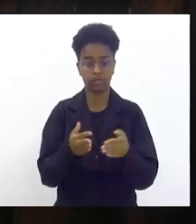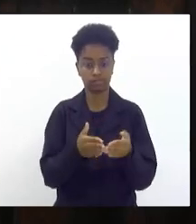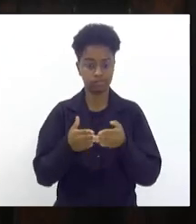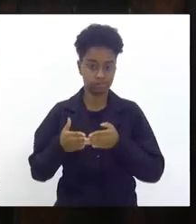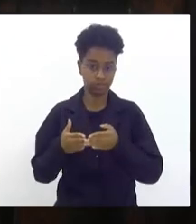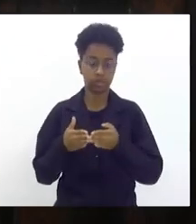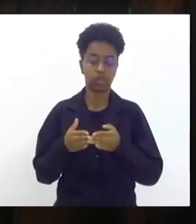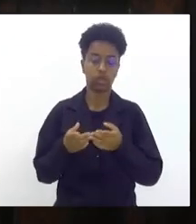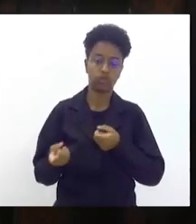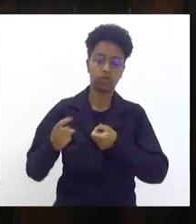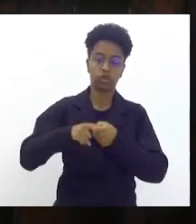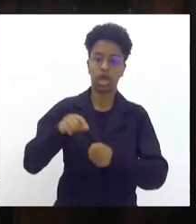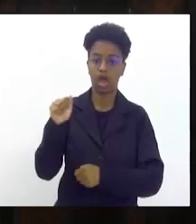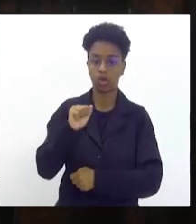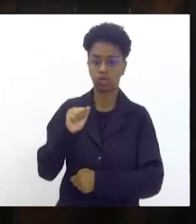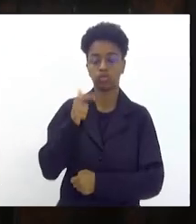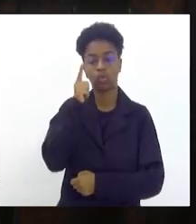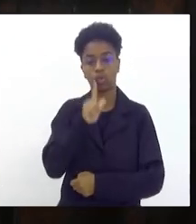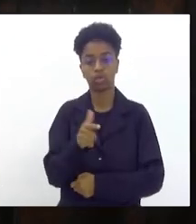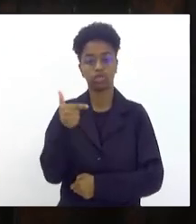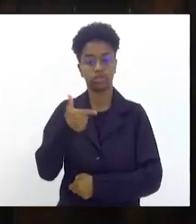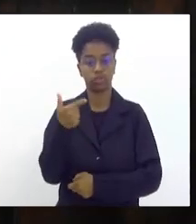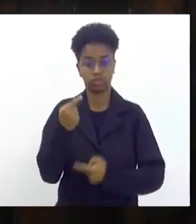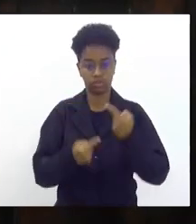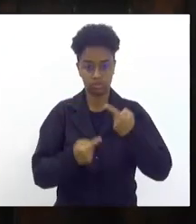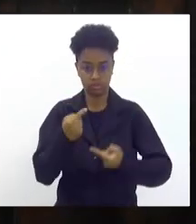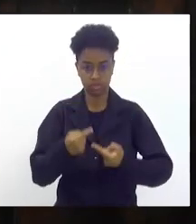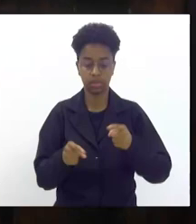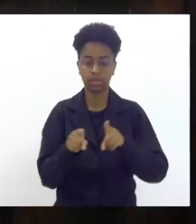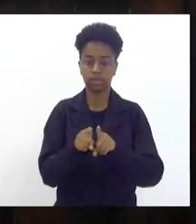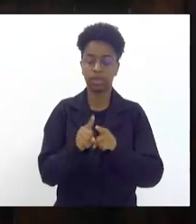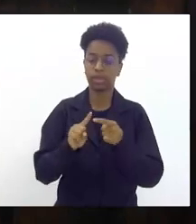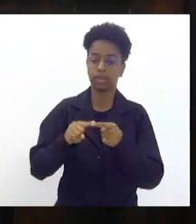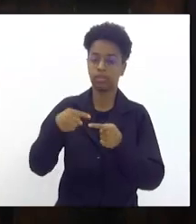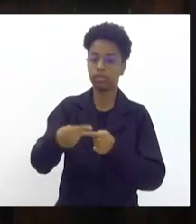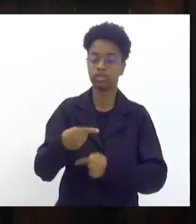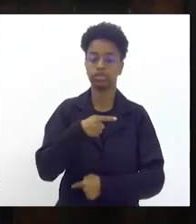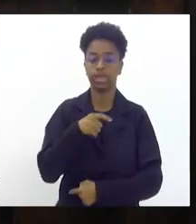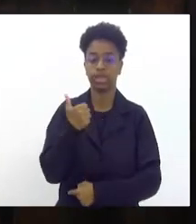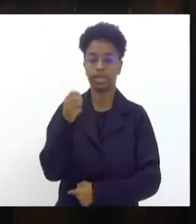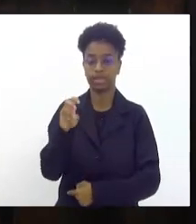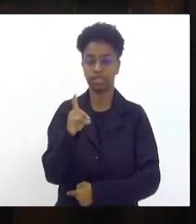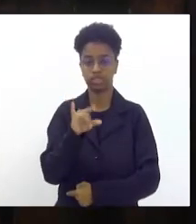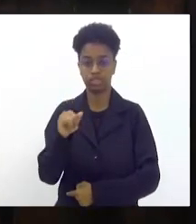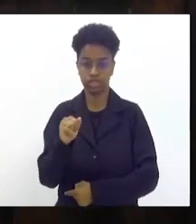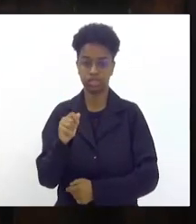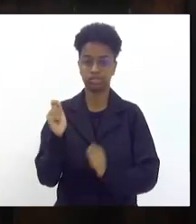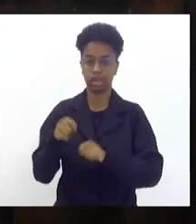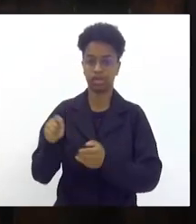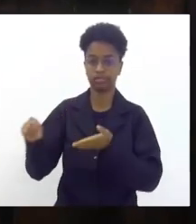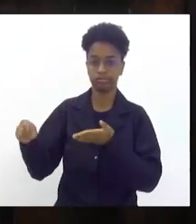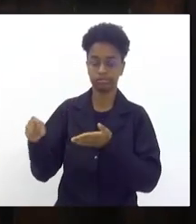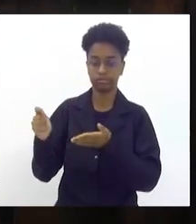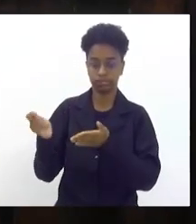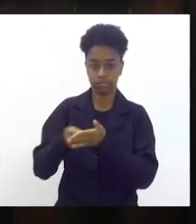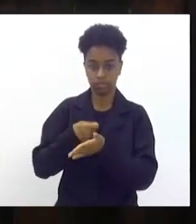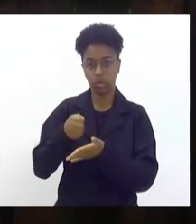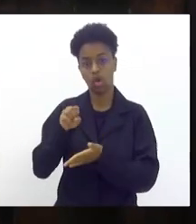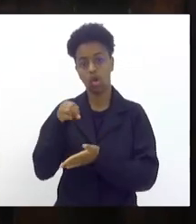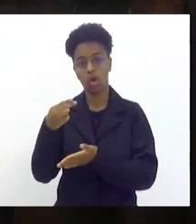já faça a segunda discussão do projeto depois o governador tem 15 dias para sanção o veto e a gente